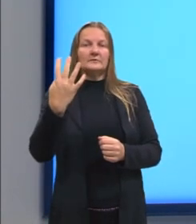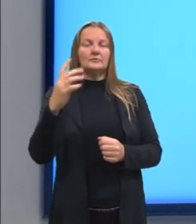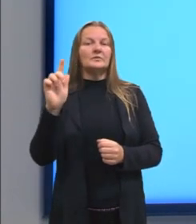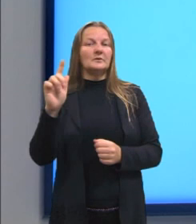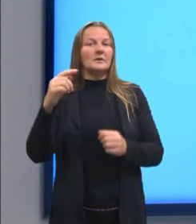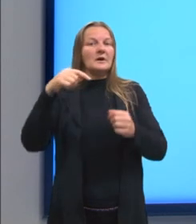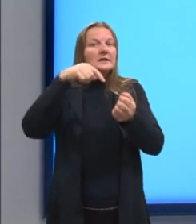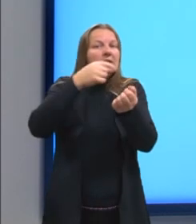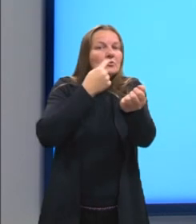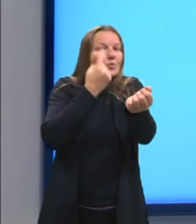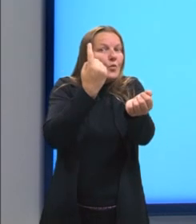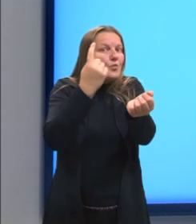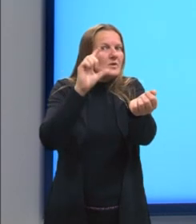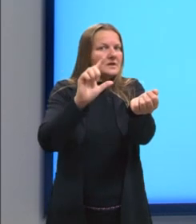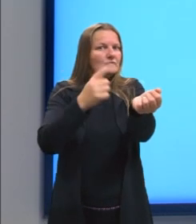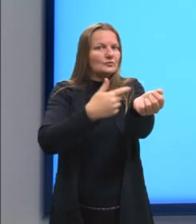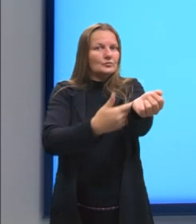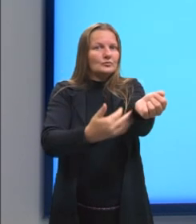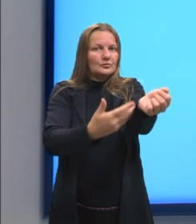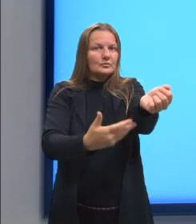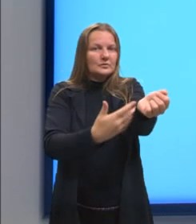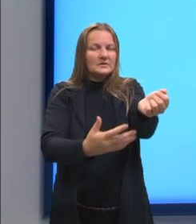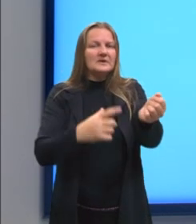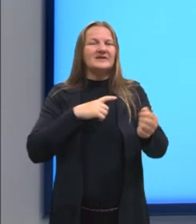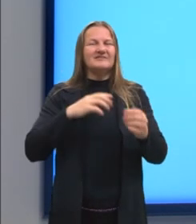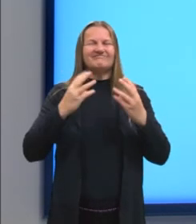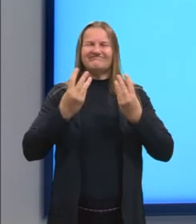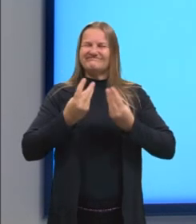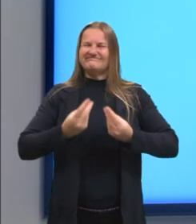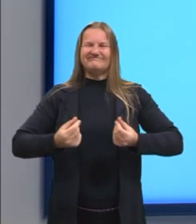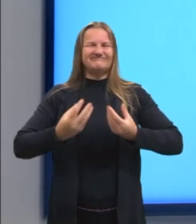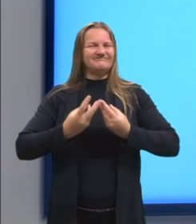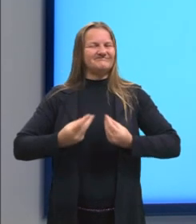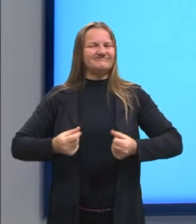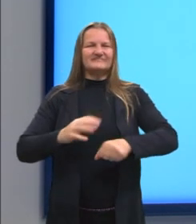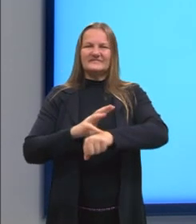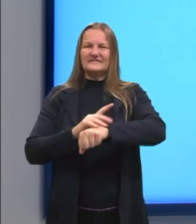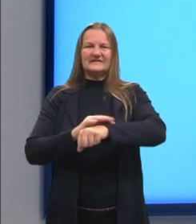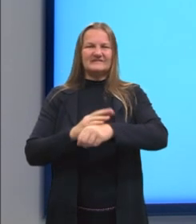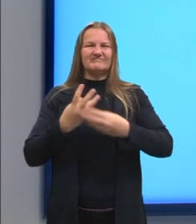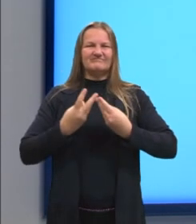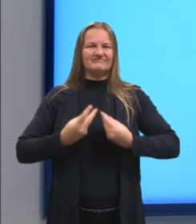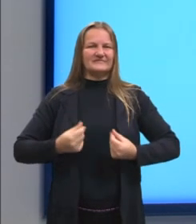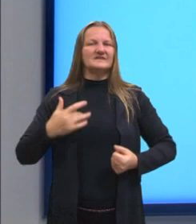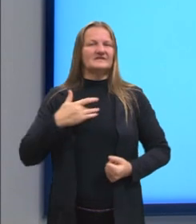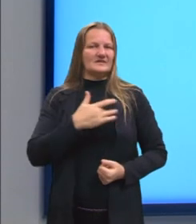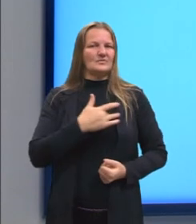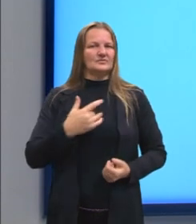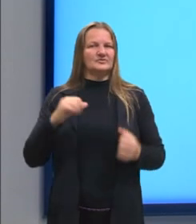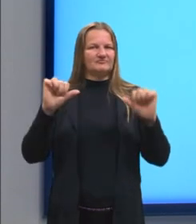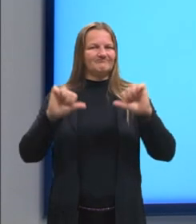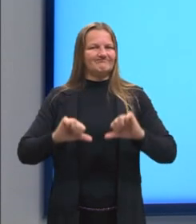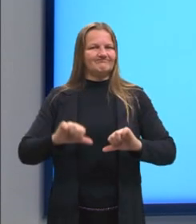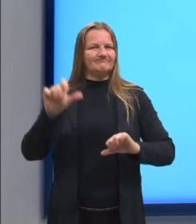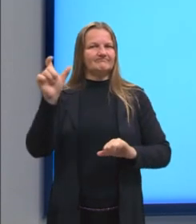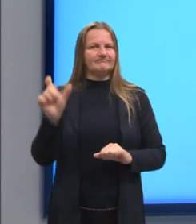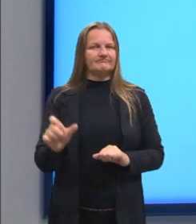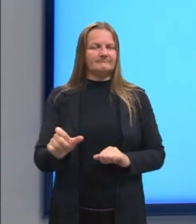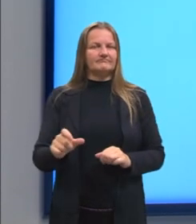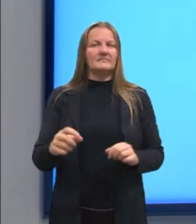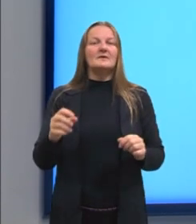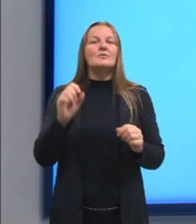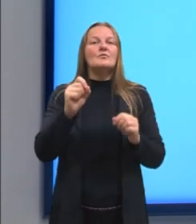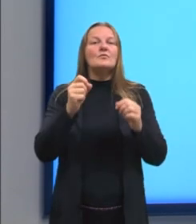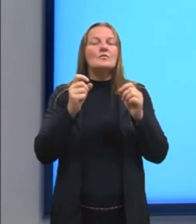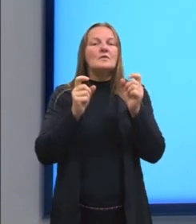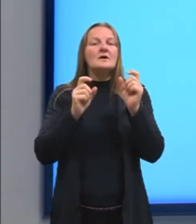por litro de sangue é capaz de trazer prejuízos à saúde do indivíduo. A expressão relacionando